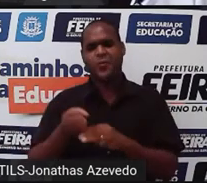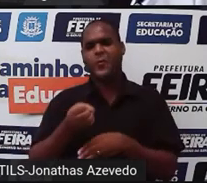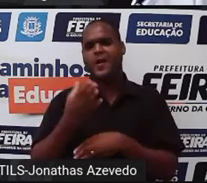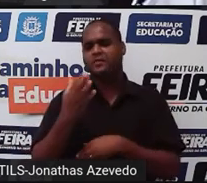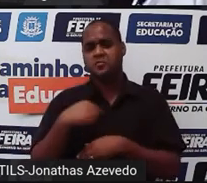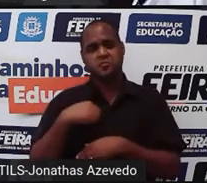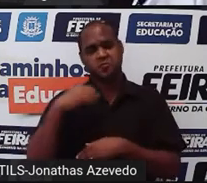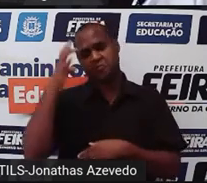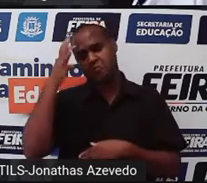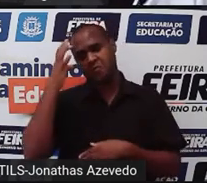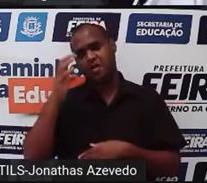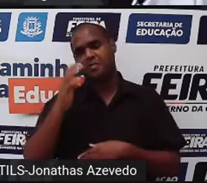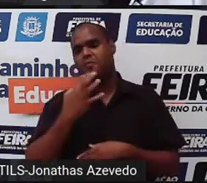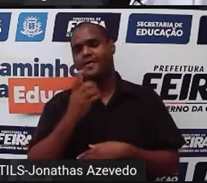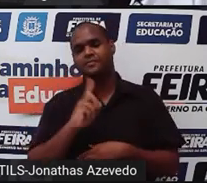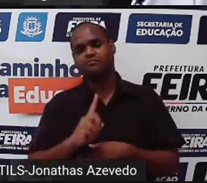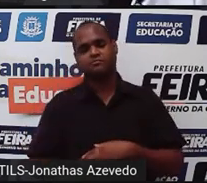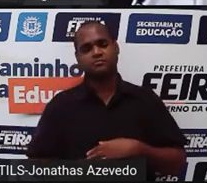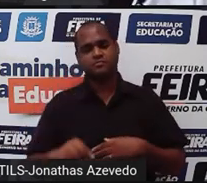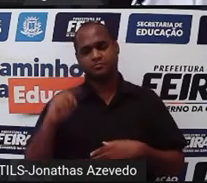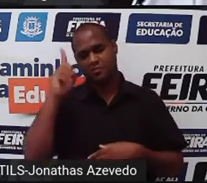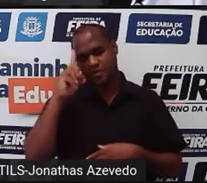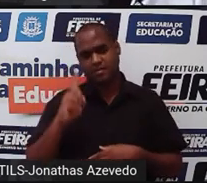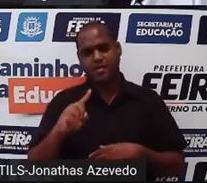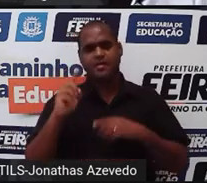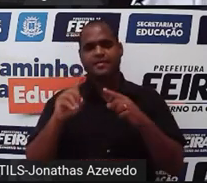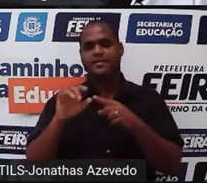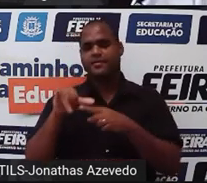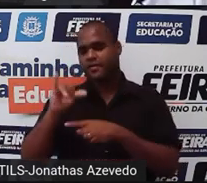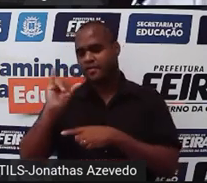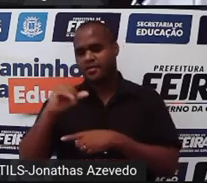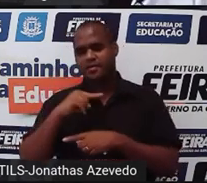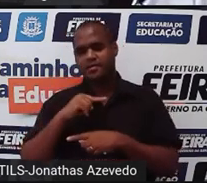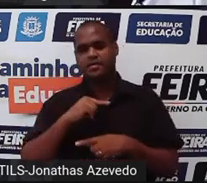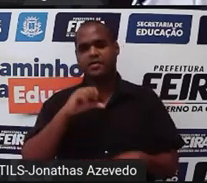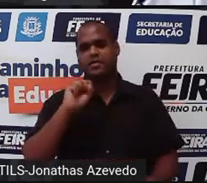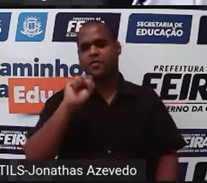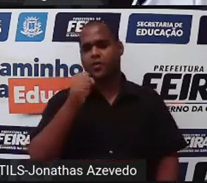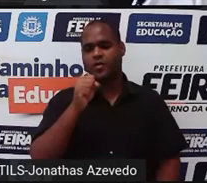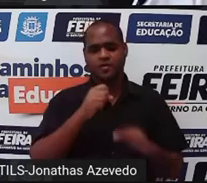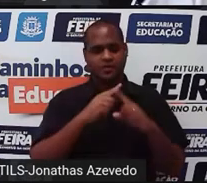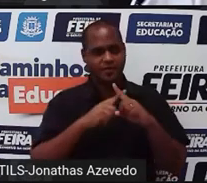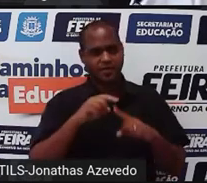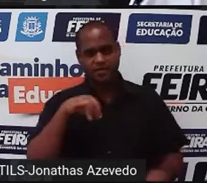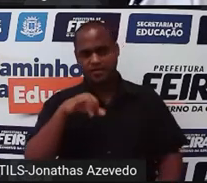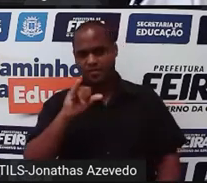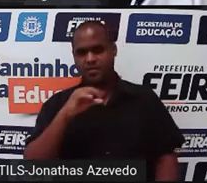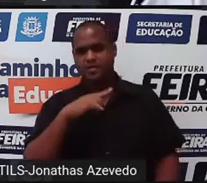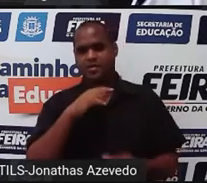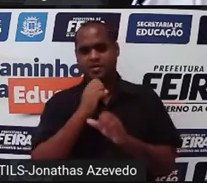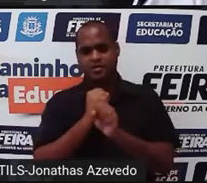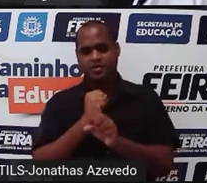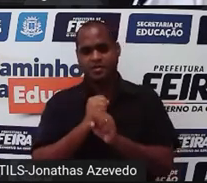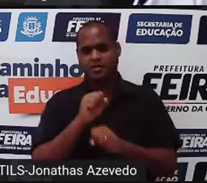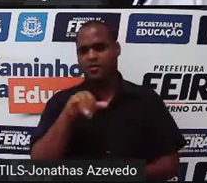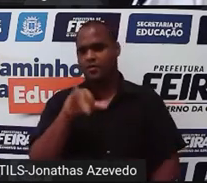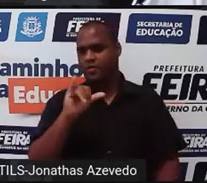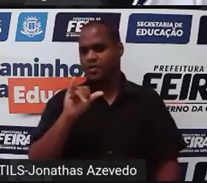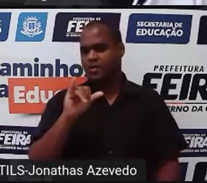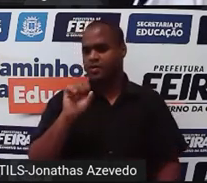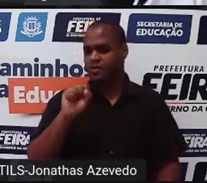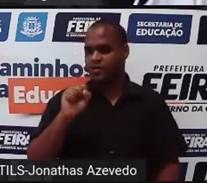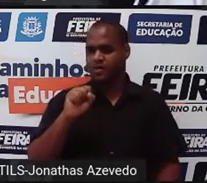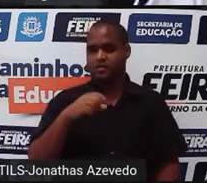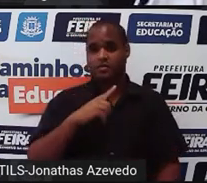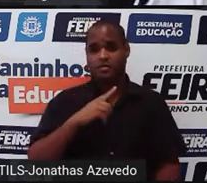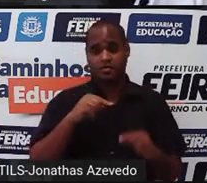chamei de Y. Então vai ser 8 vezes Y que é igual a 8Y. Eu